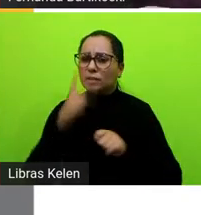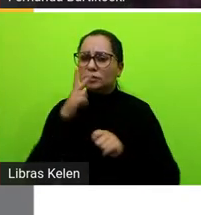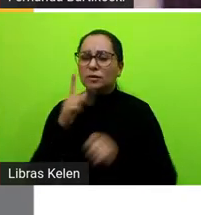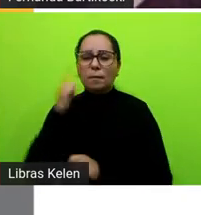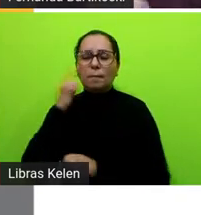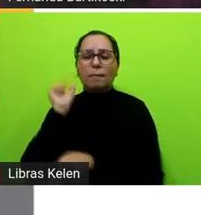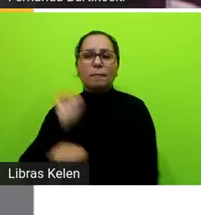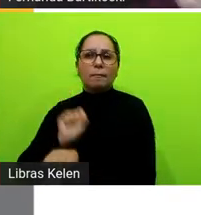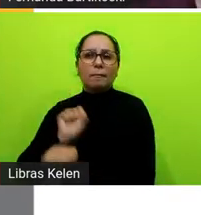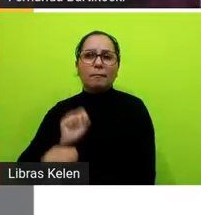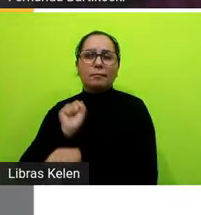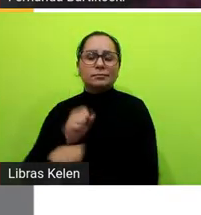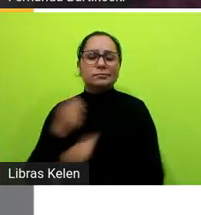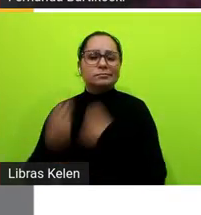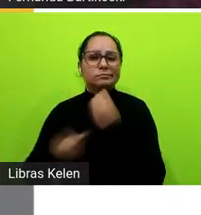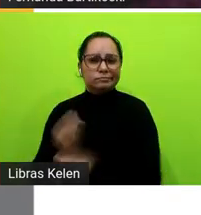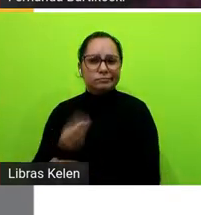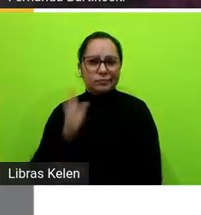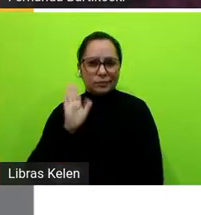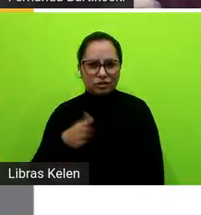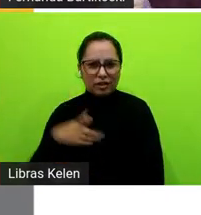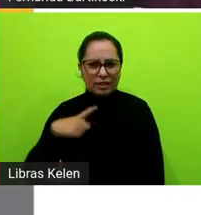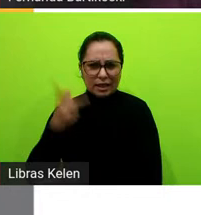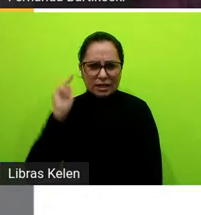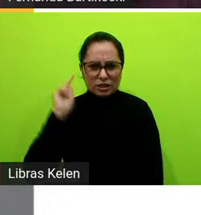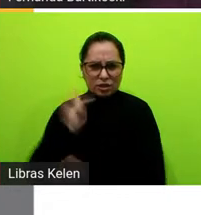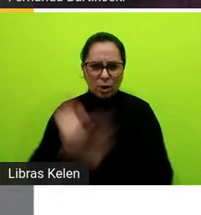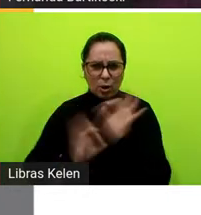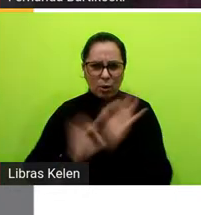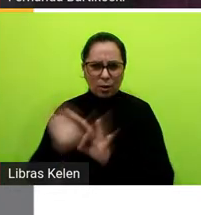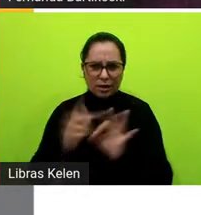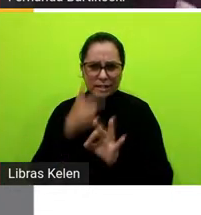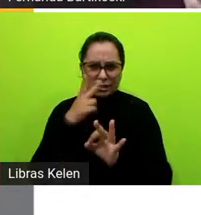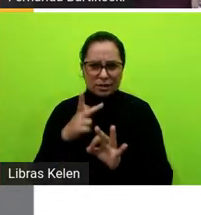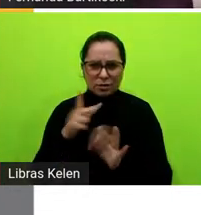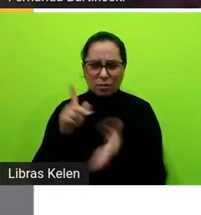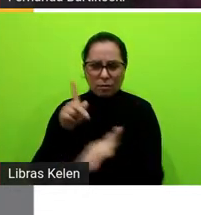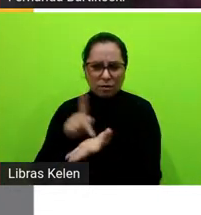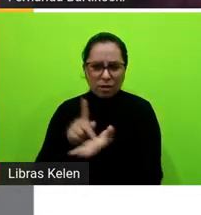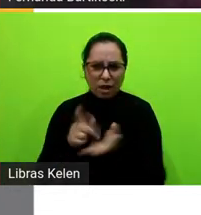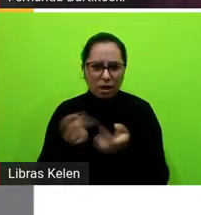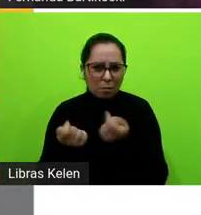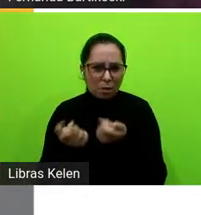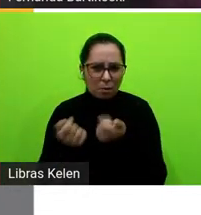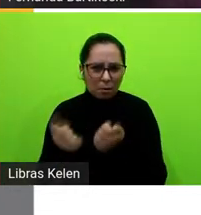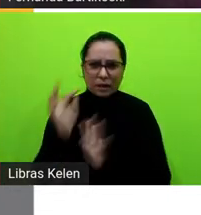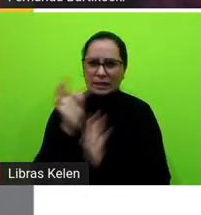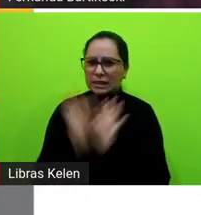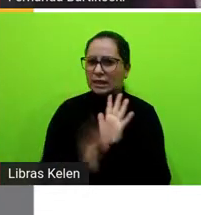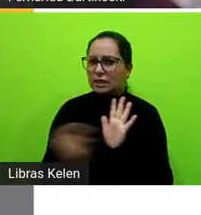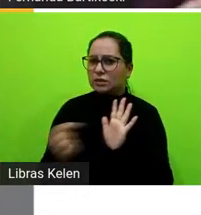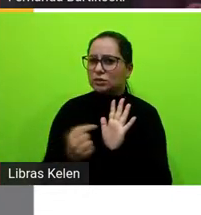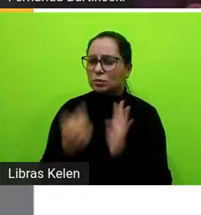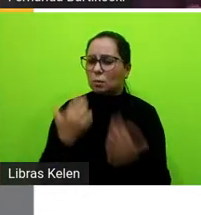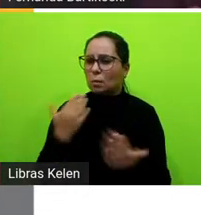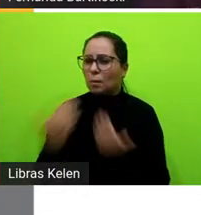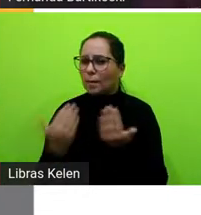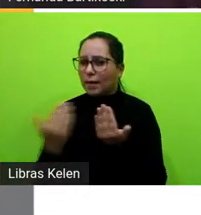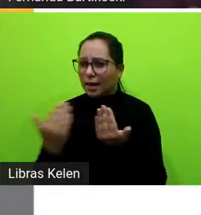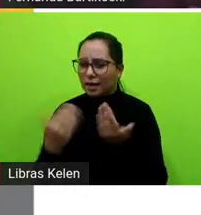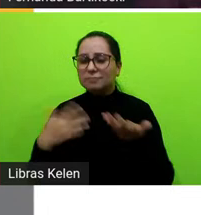se você já ouviu alguma história que se organiza em torno de um caso semelhante ao que você leu no texto esse conflito seria